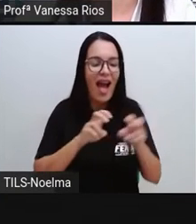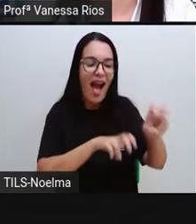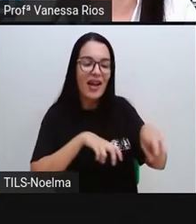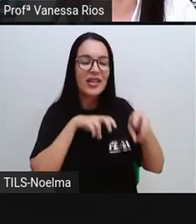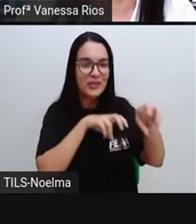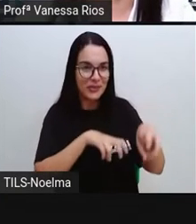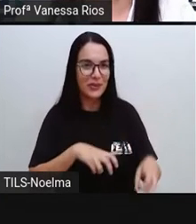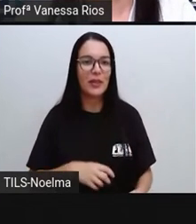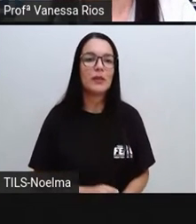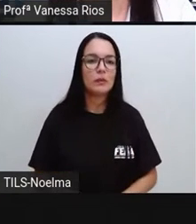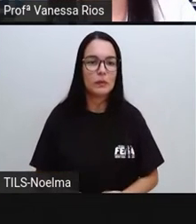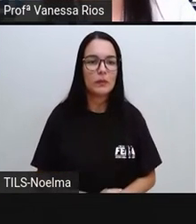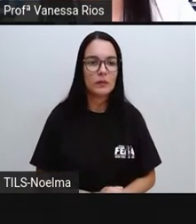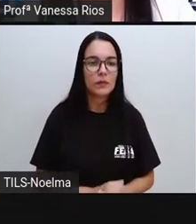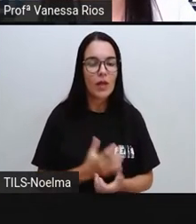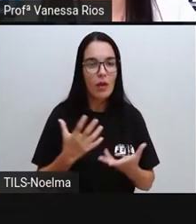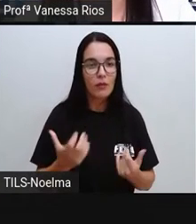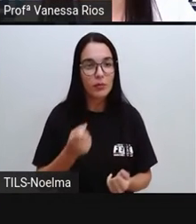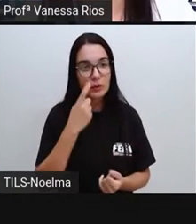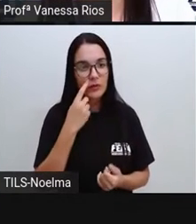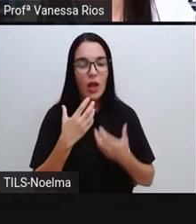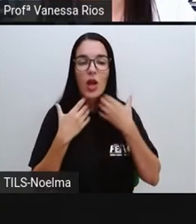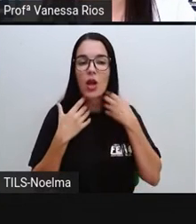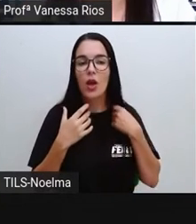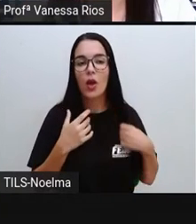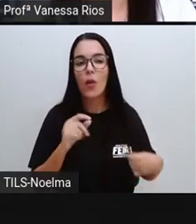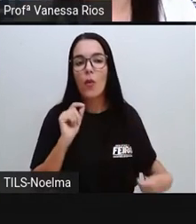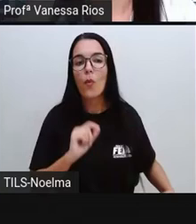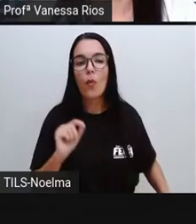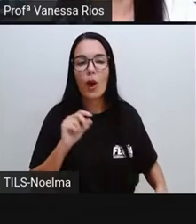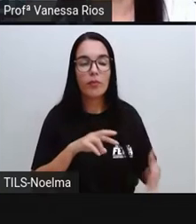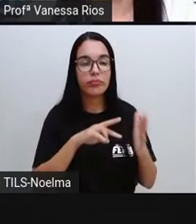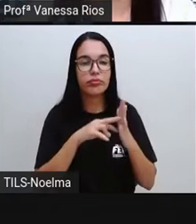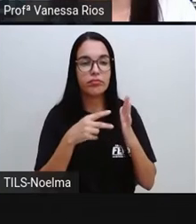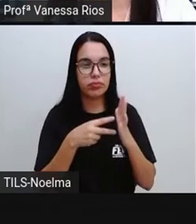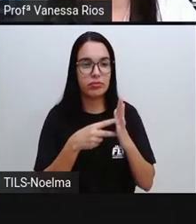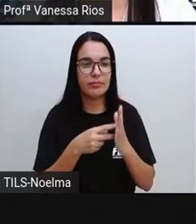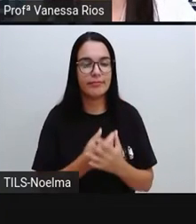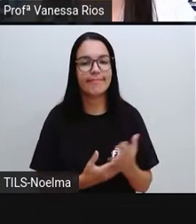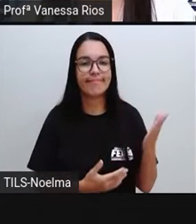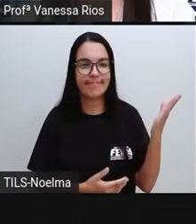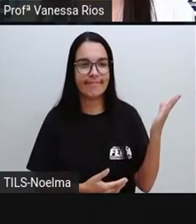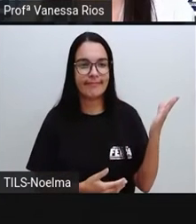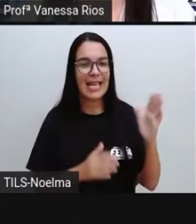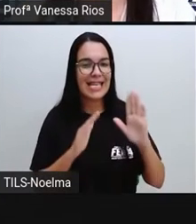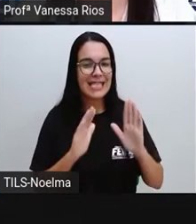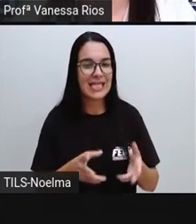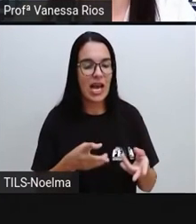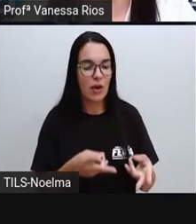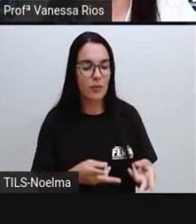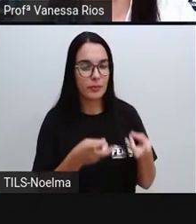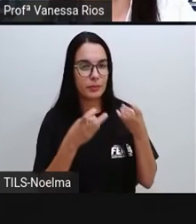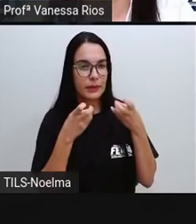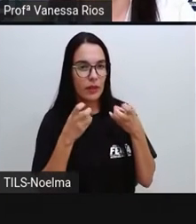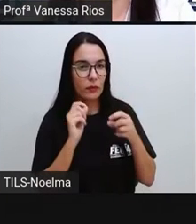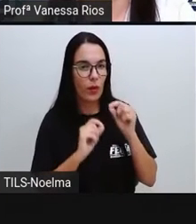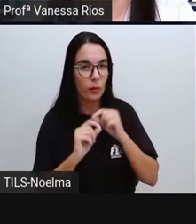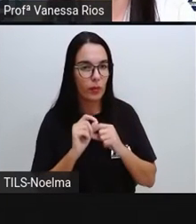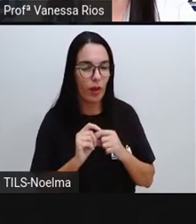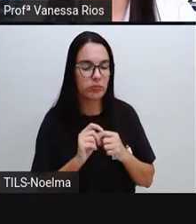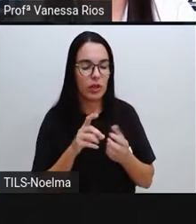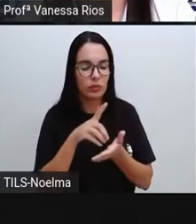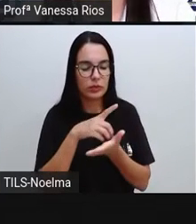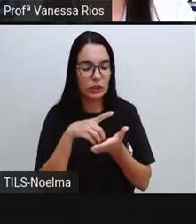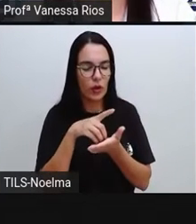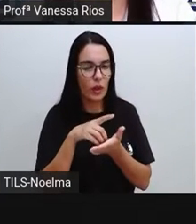agricultura. Então, para trás agora a definição. O é a agricultura? A gente já observou o segundo dicionário,